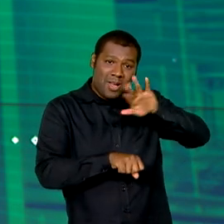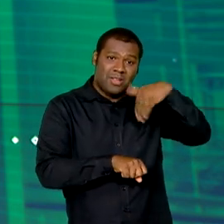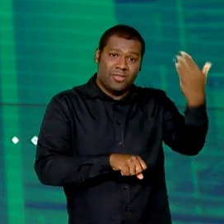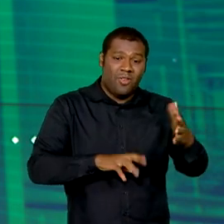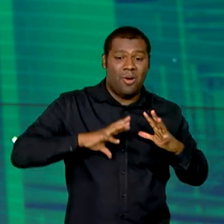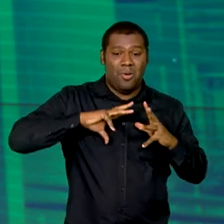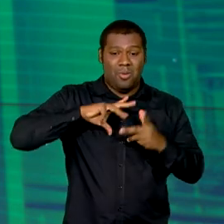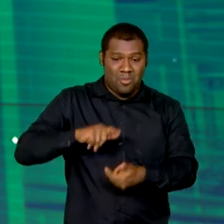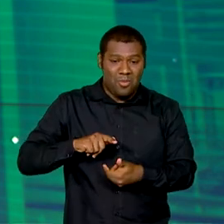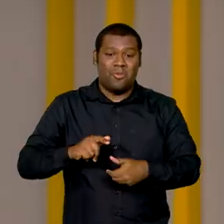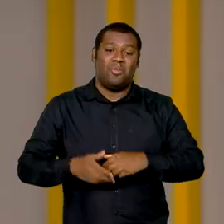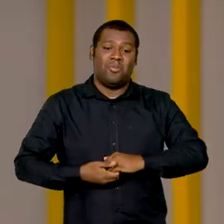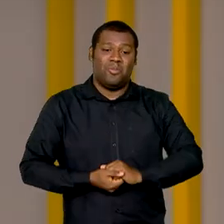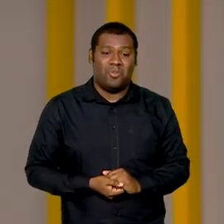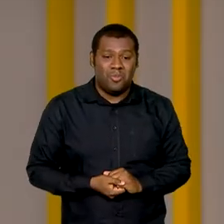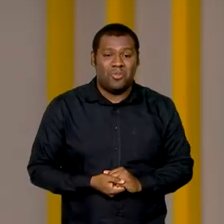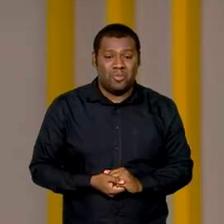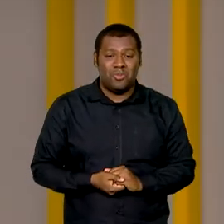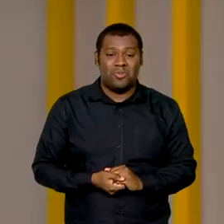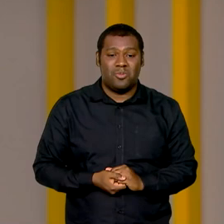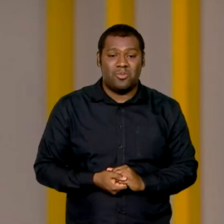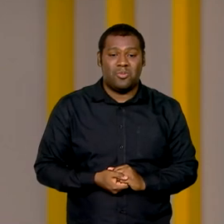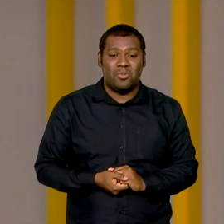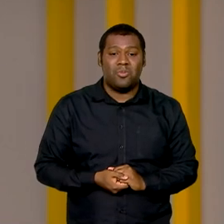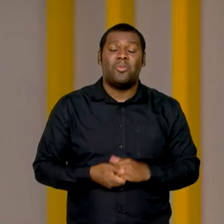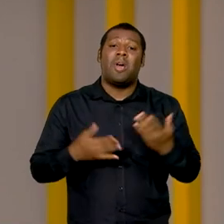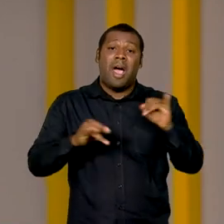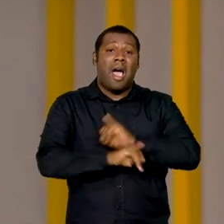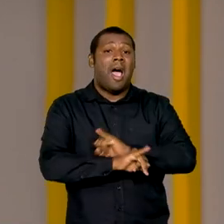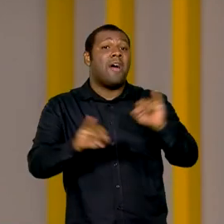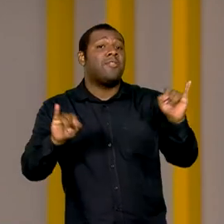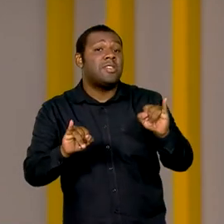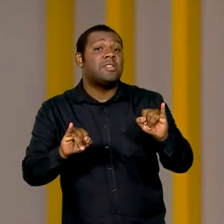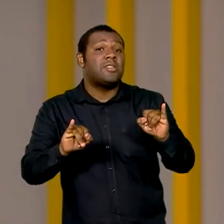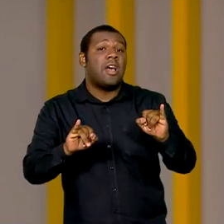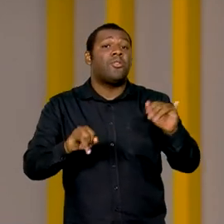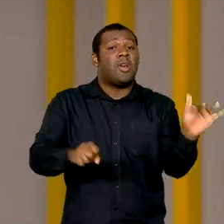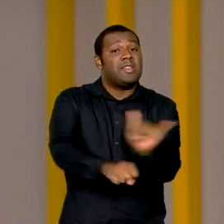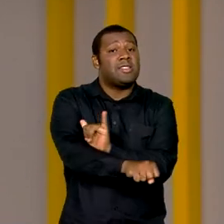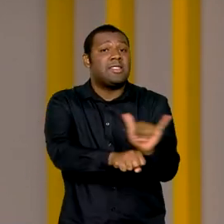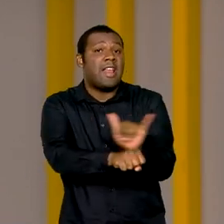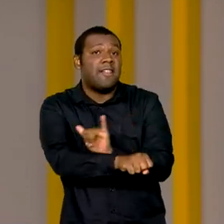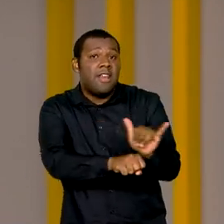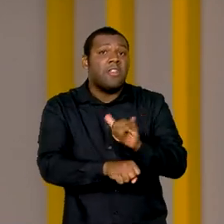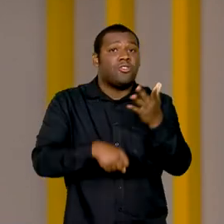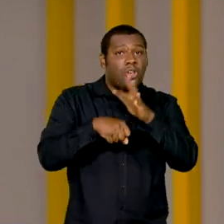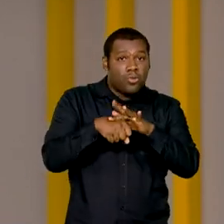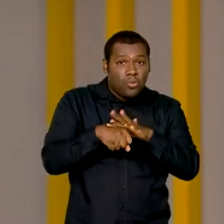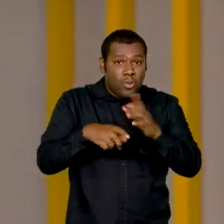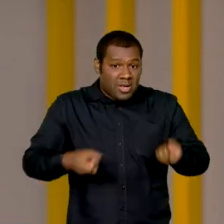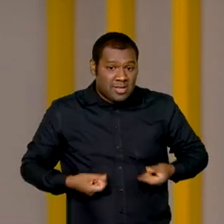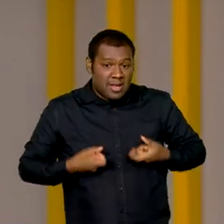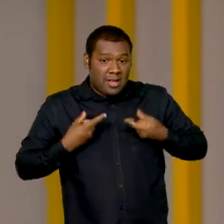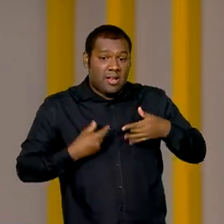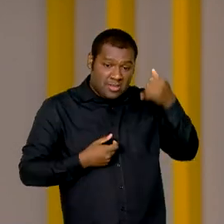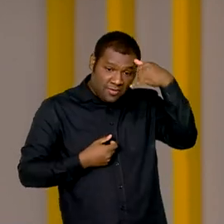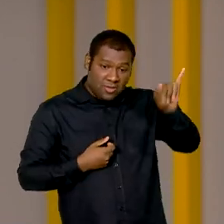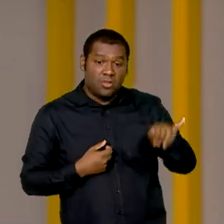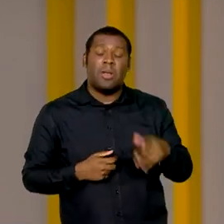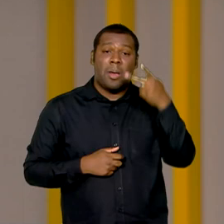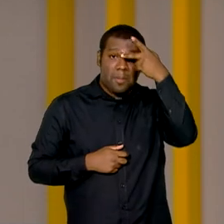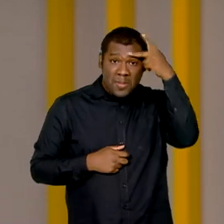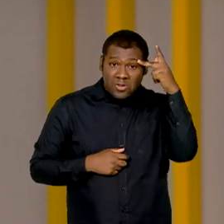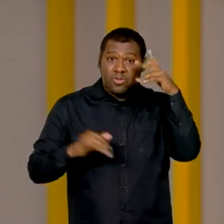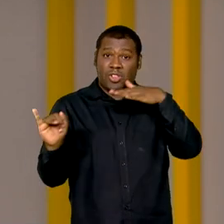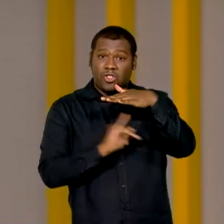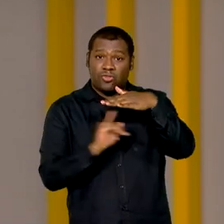ligadas ao coração. E para reforçar a importância da prevenção e da detecção precoce, especialistas do Instituto